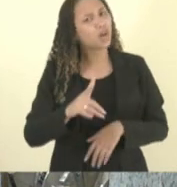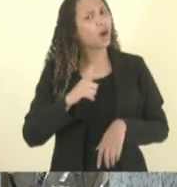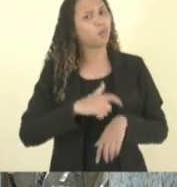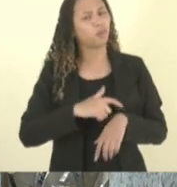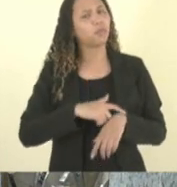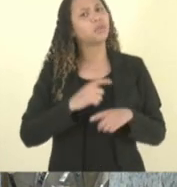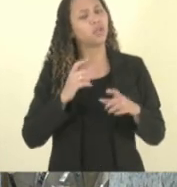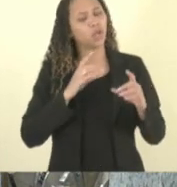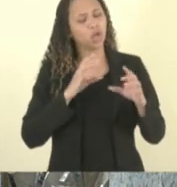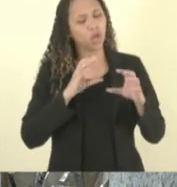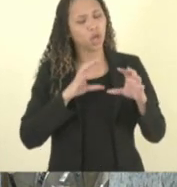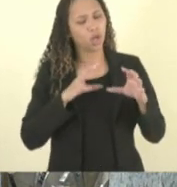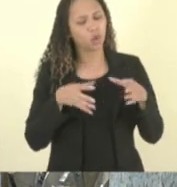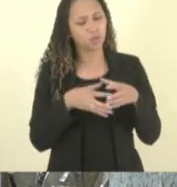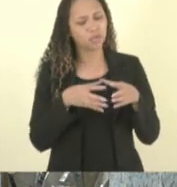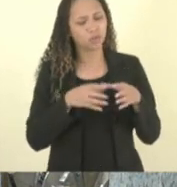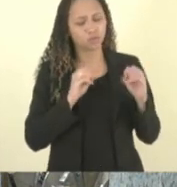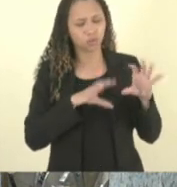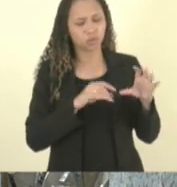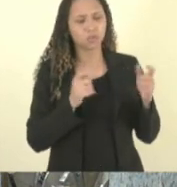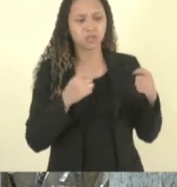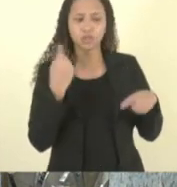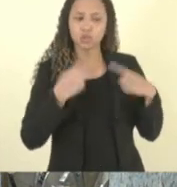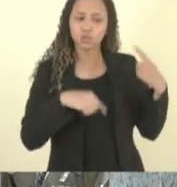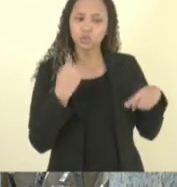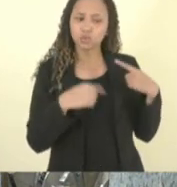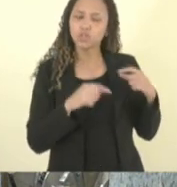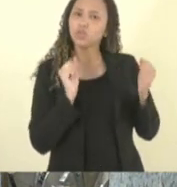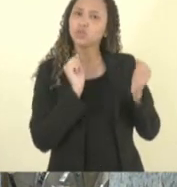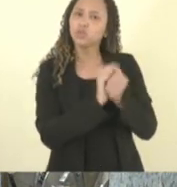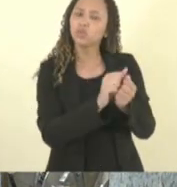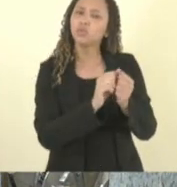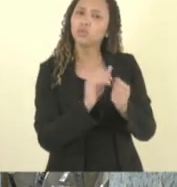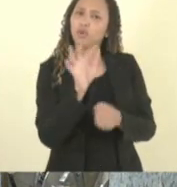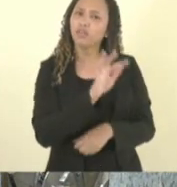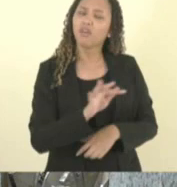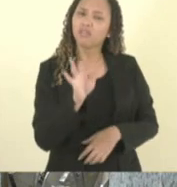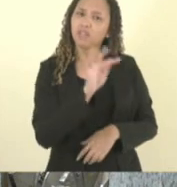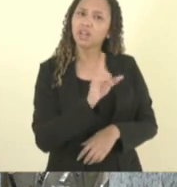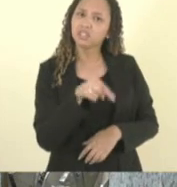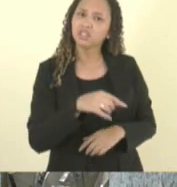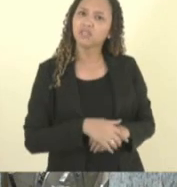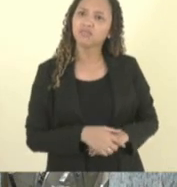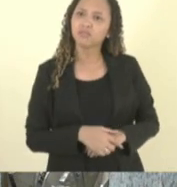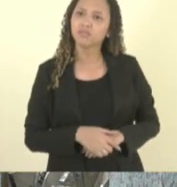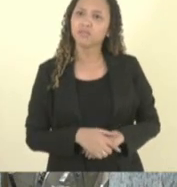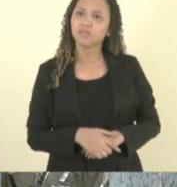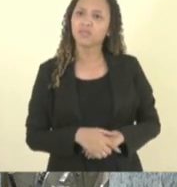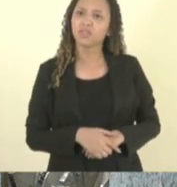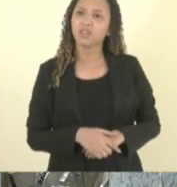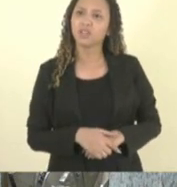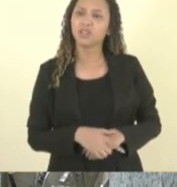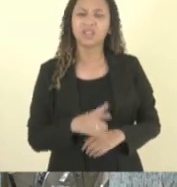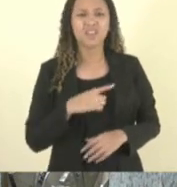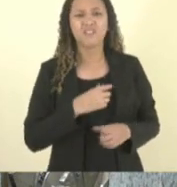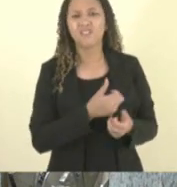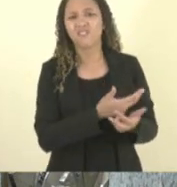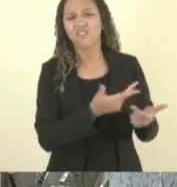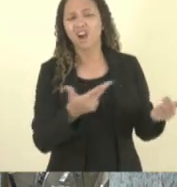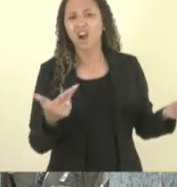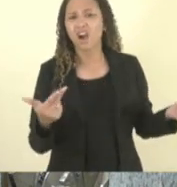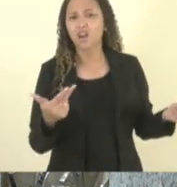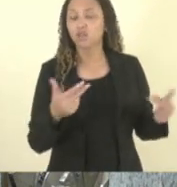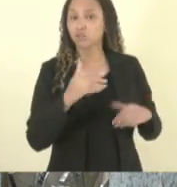discutir esse tema com as faculdades que está colocando no mercado diversos profissionais